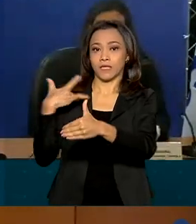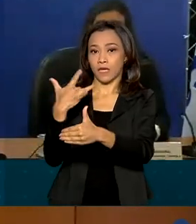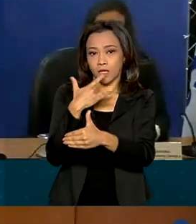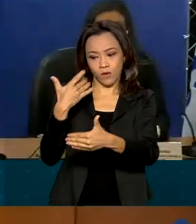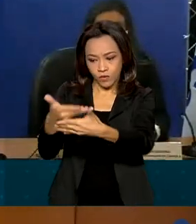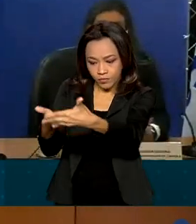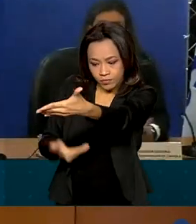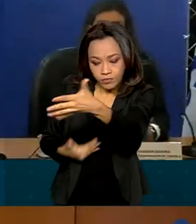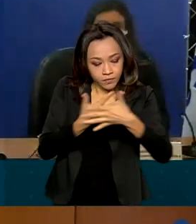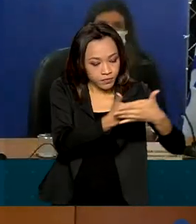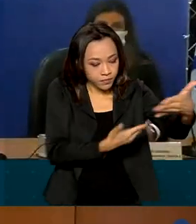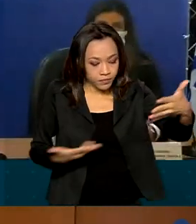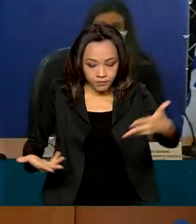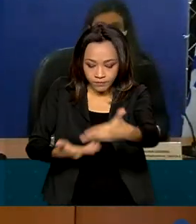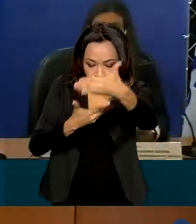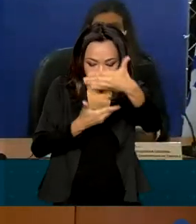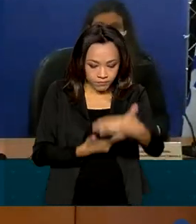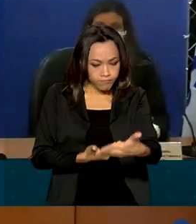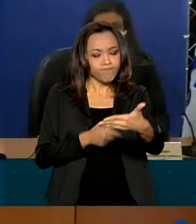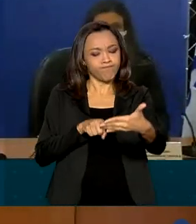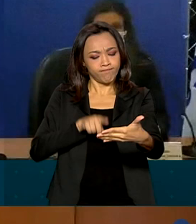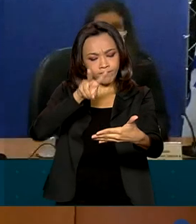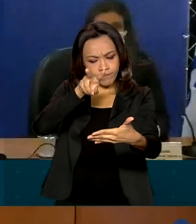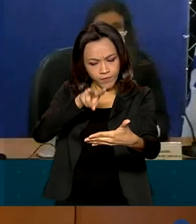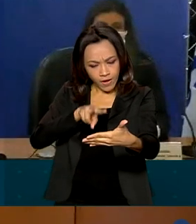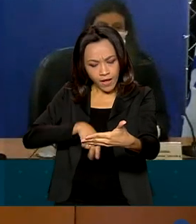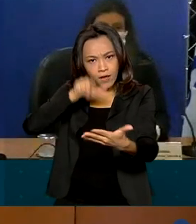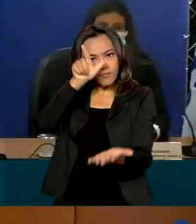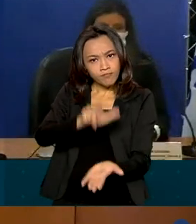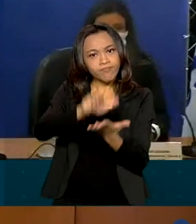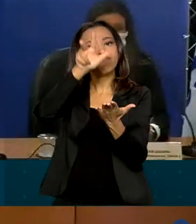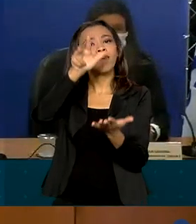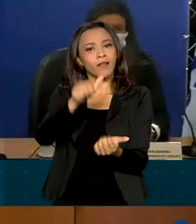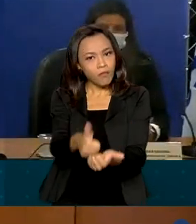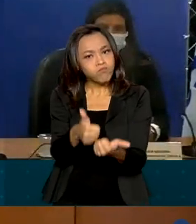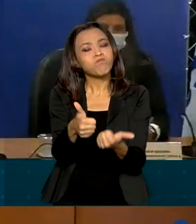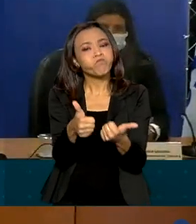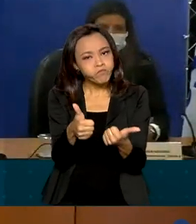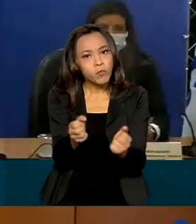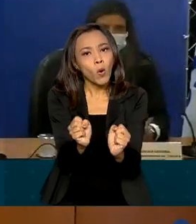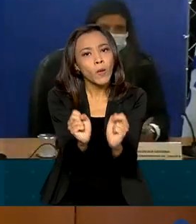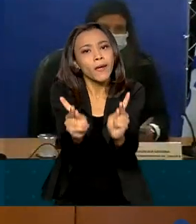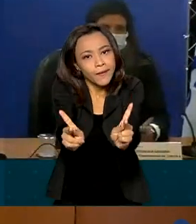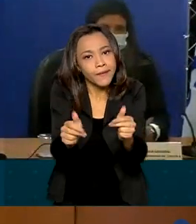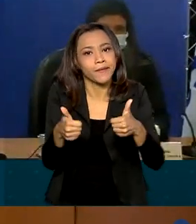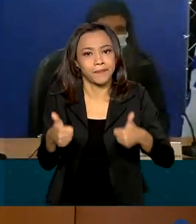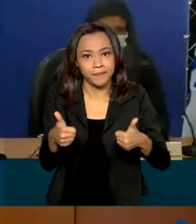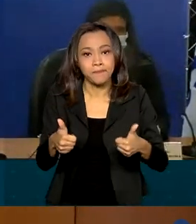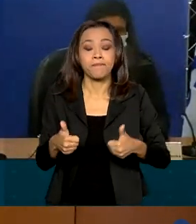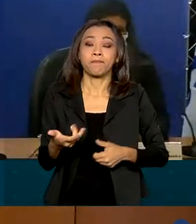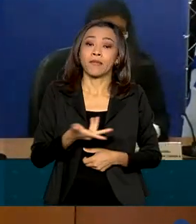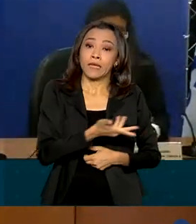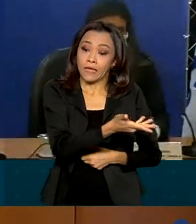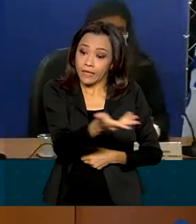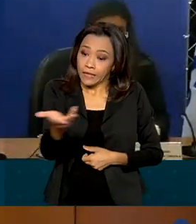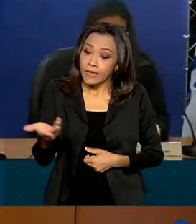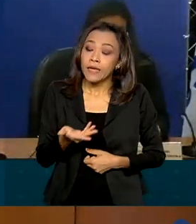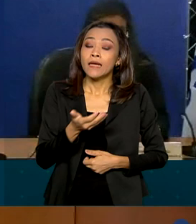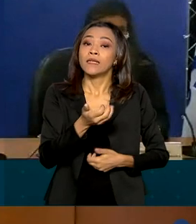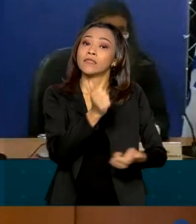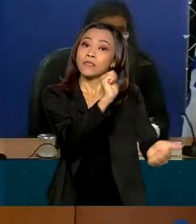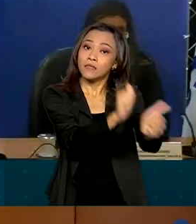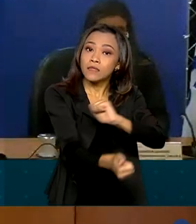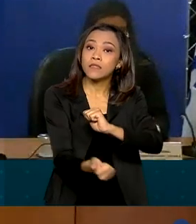protocolos, a sua validação, para assegurar que os atletas, eles não corram risco